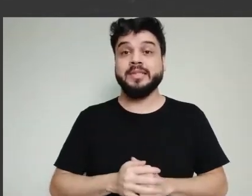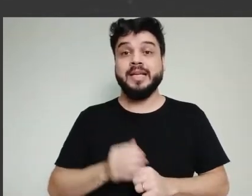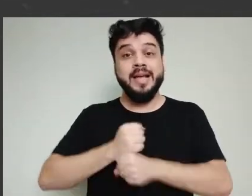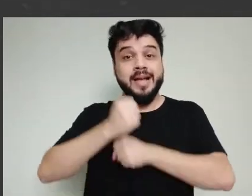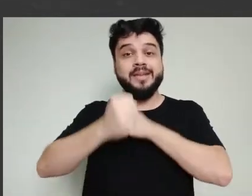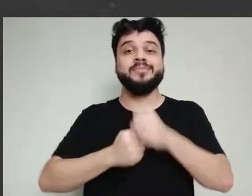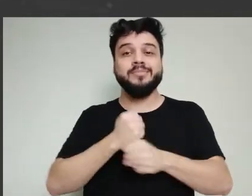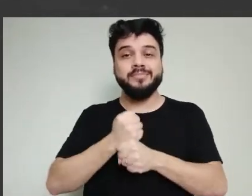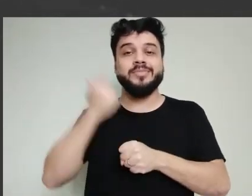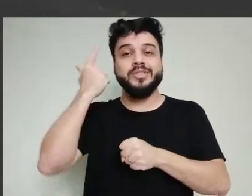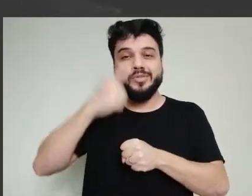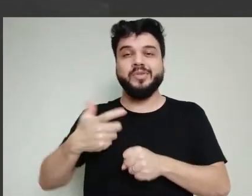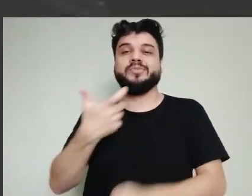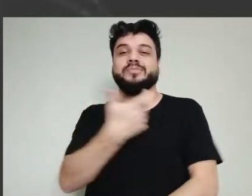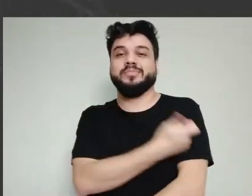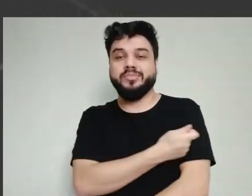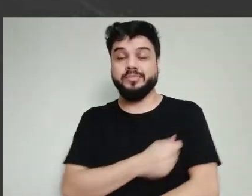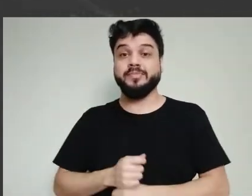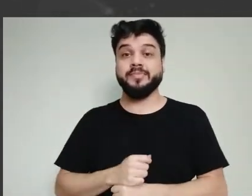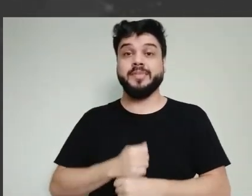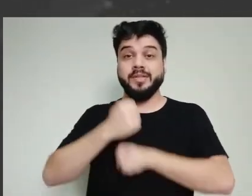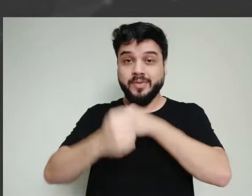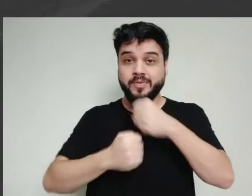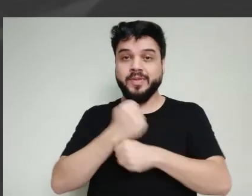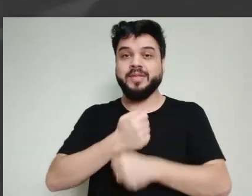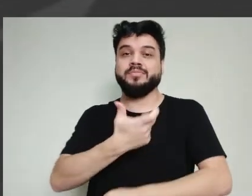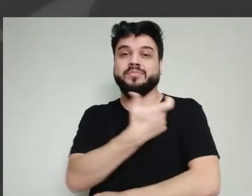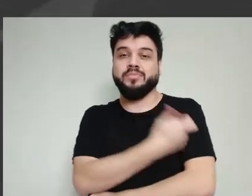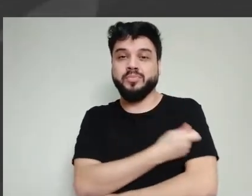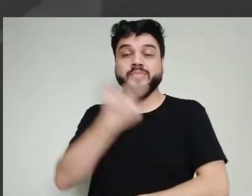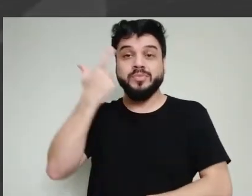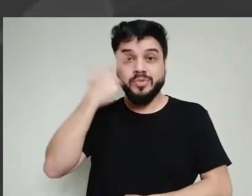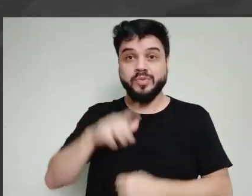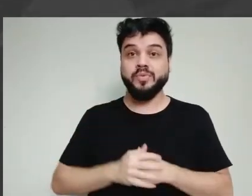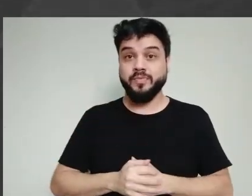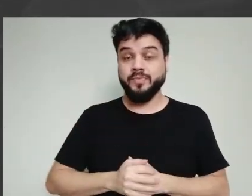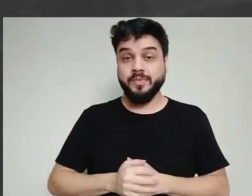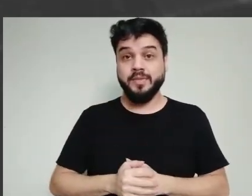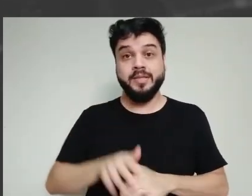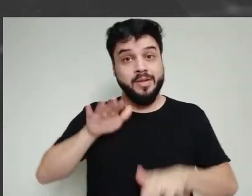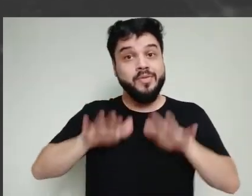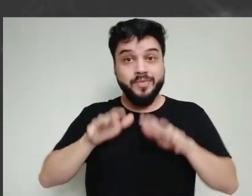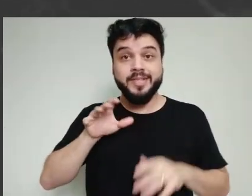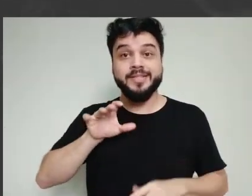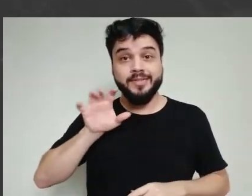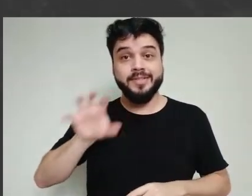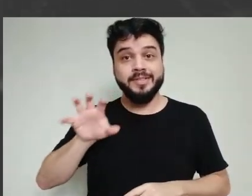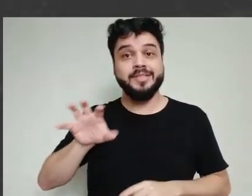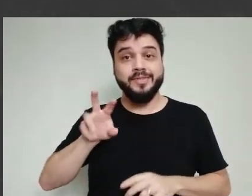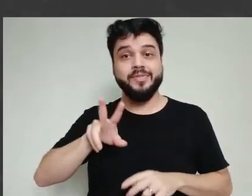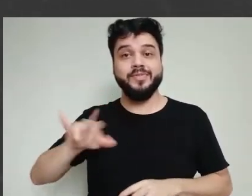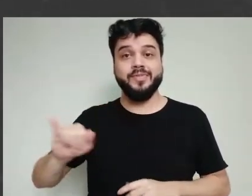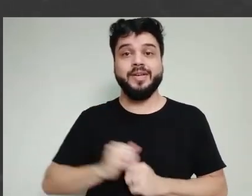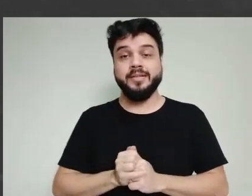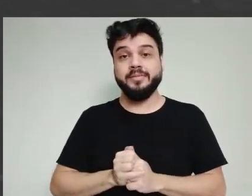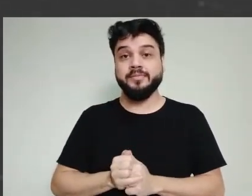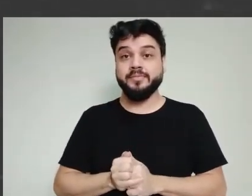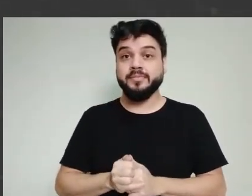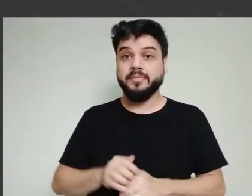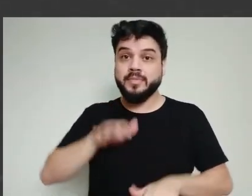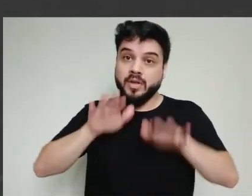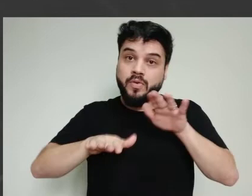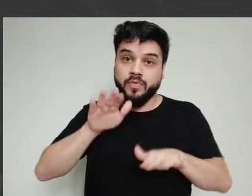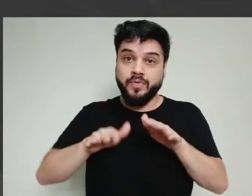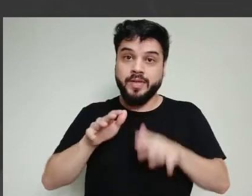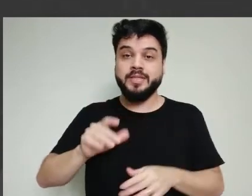ano uma vacina diferente do ano anterior. é um outro questionamento, talvez a vacina de covid-19 ela não